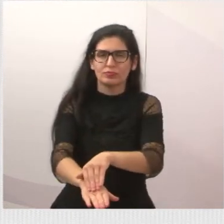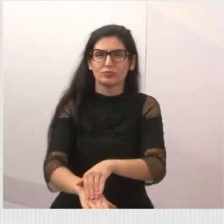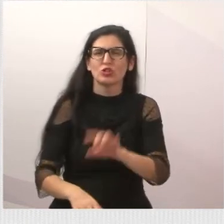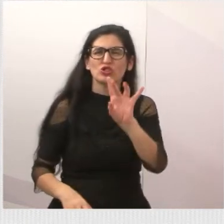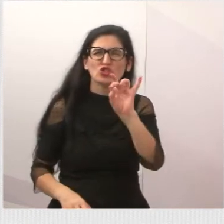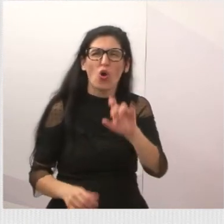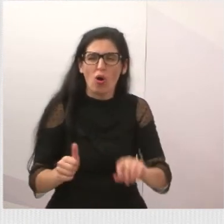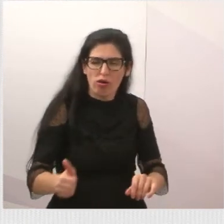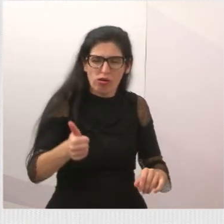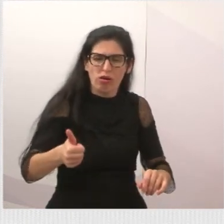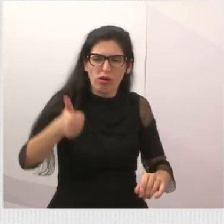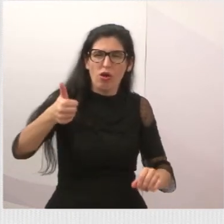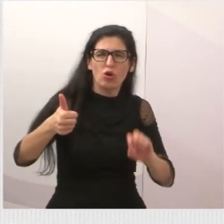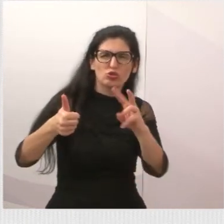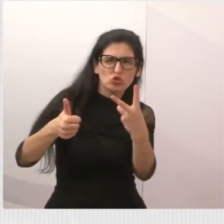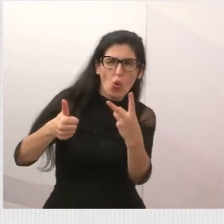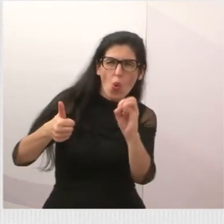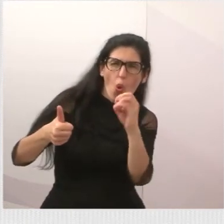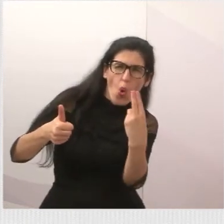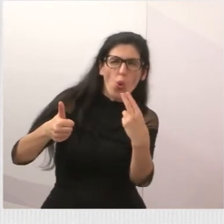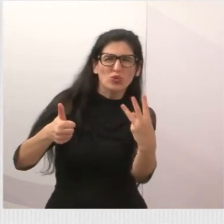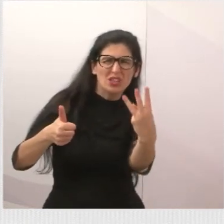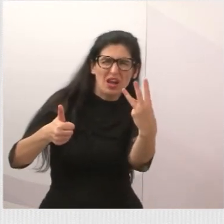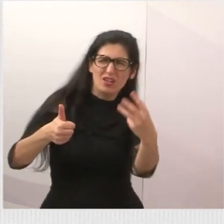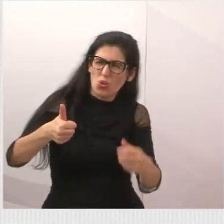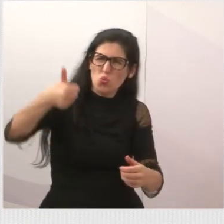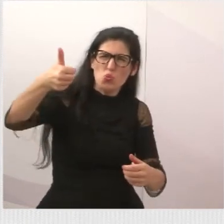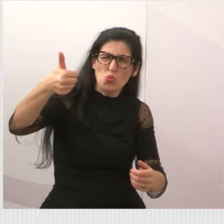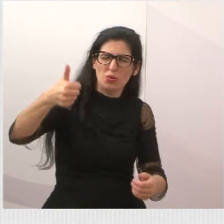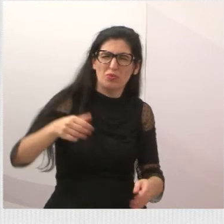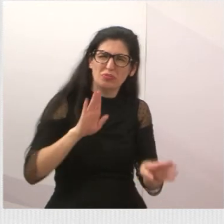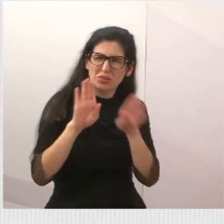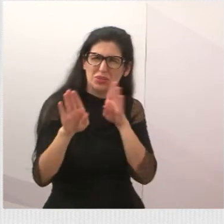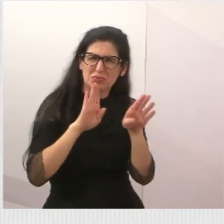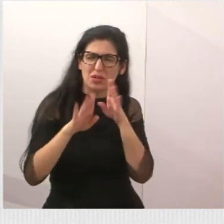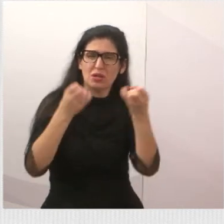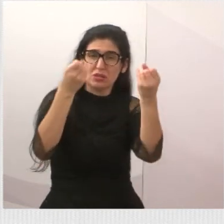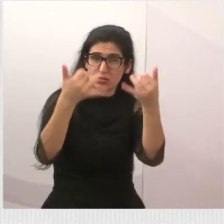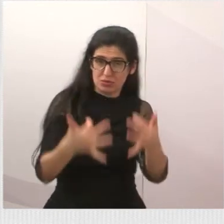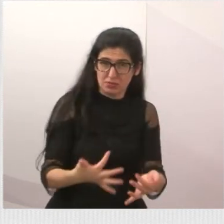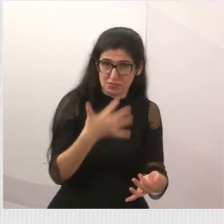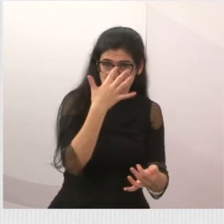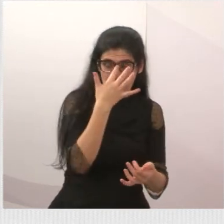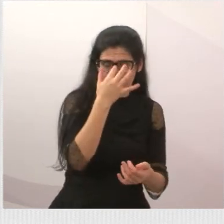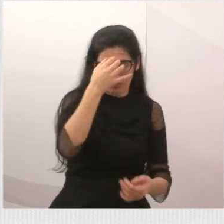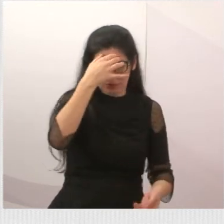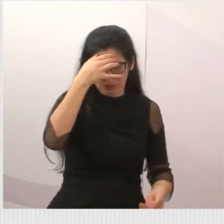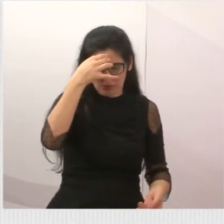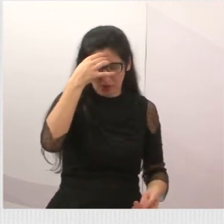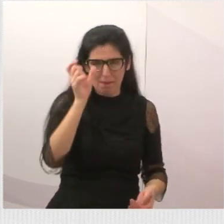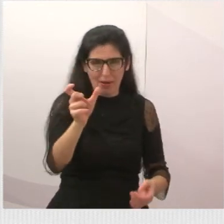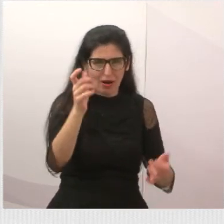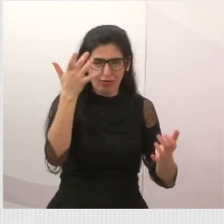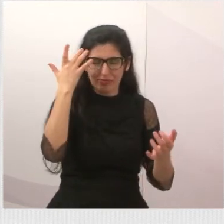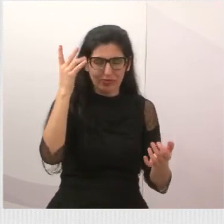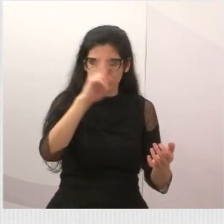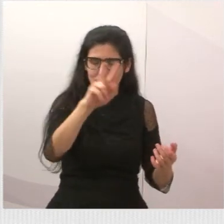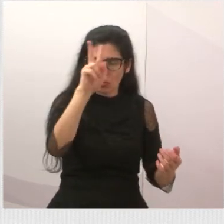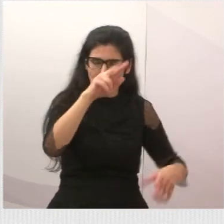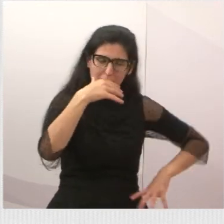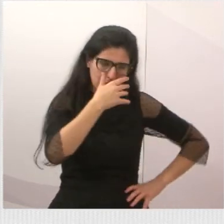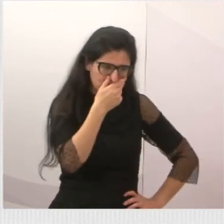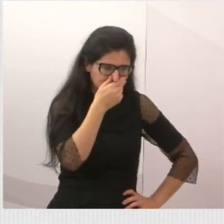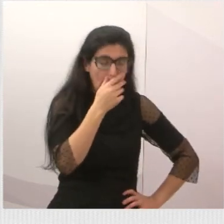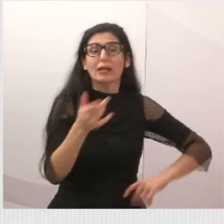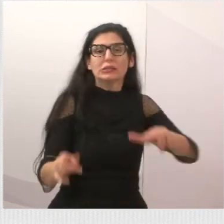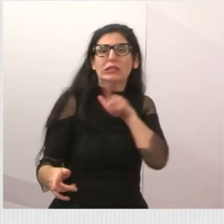duas ou três. E lá está explicando todas... Não estou encontrando a palavra para falar aqui. Mas tem lei para se colocar lombada,